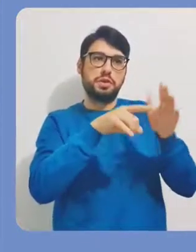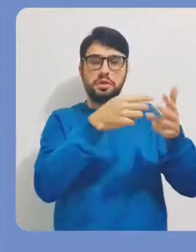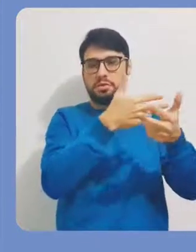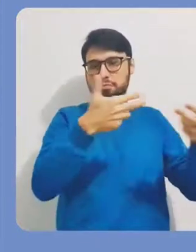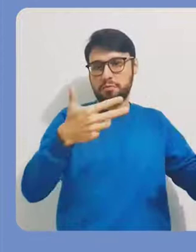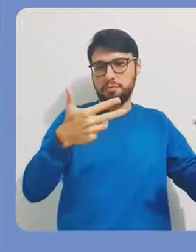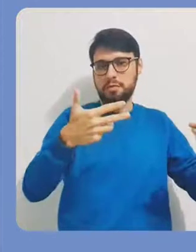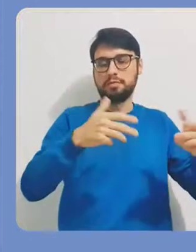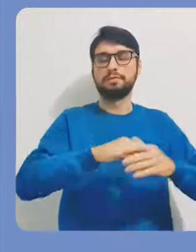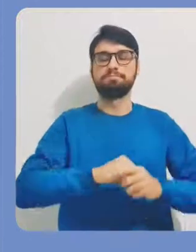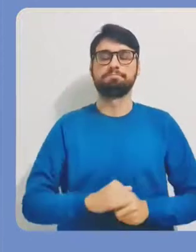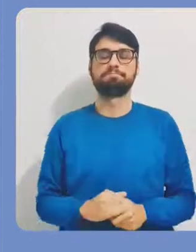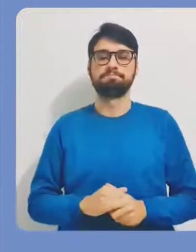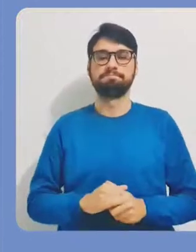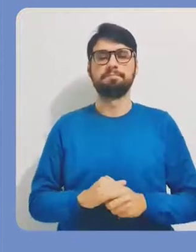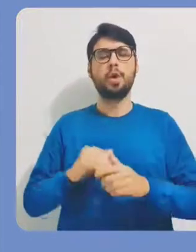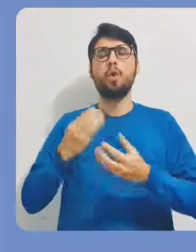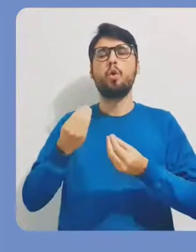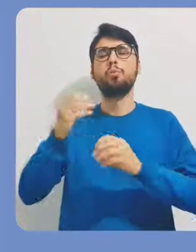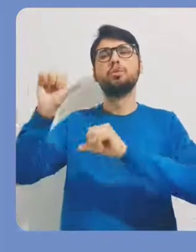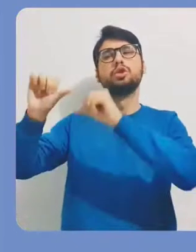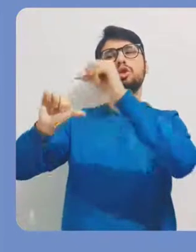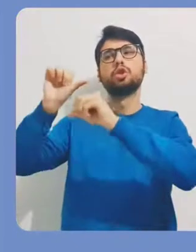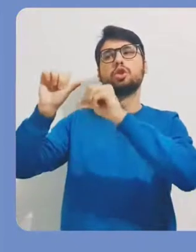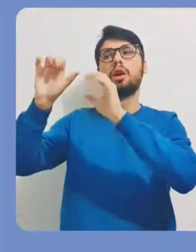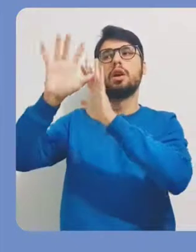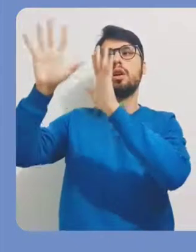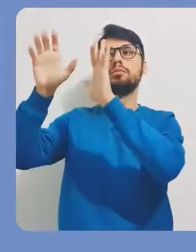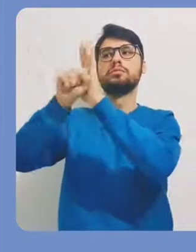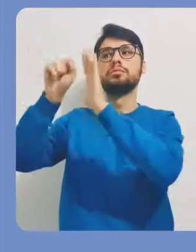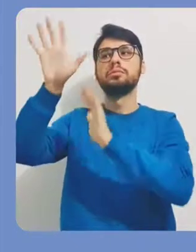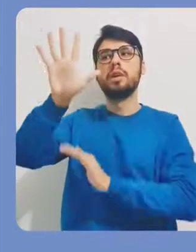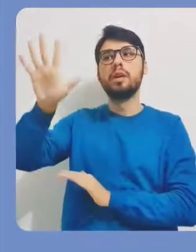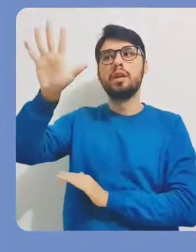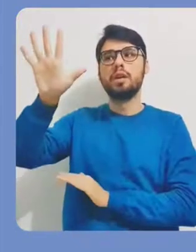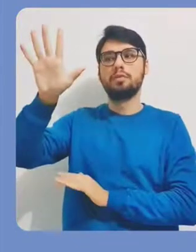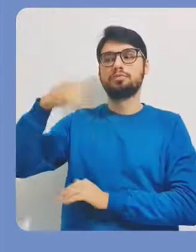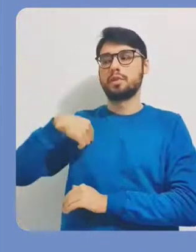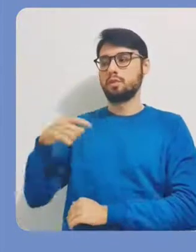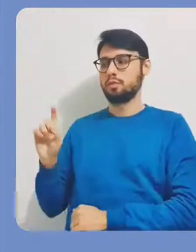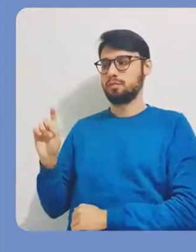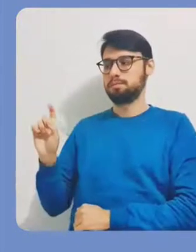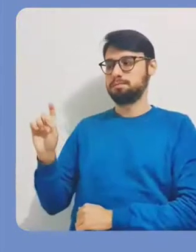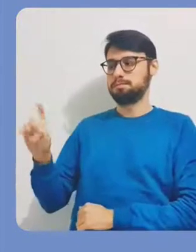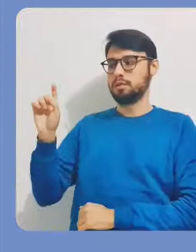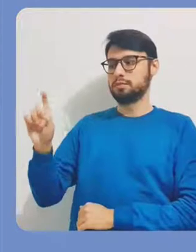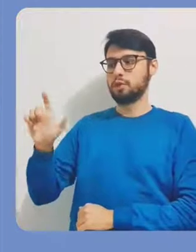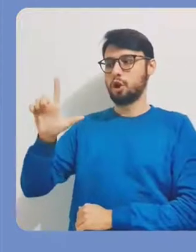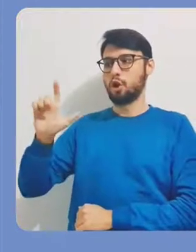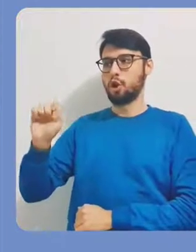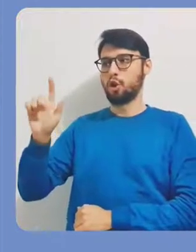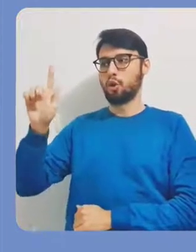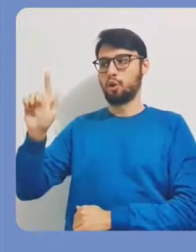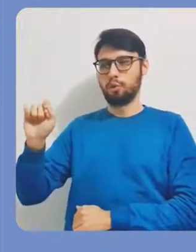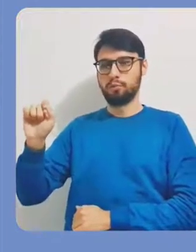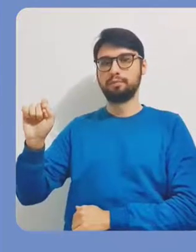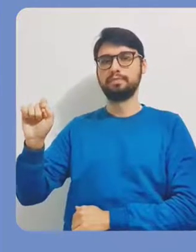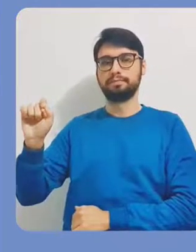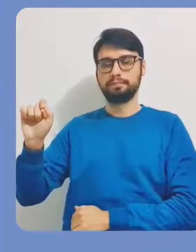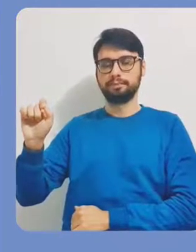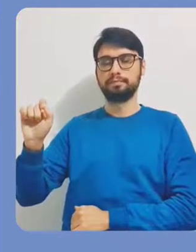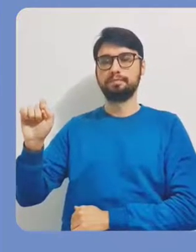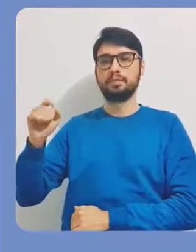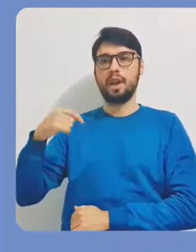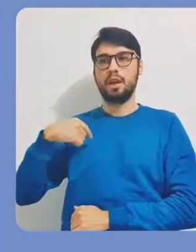logomarca do seu grupo de pesquisa e assim por diante. Então, para alterar essa logo, eu vou clicar aqui na opção